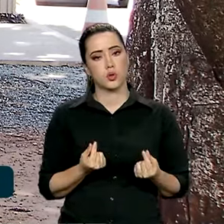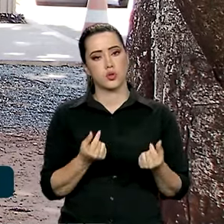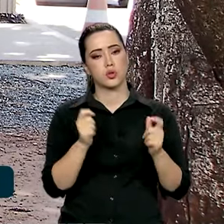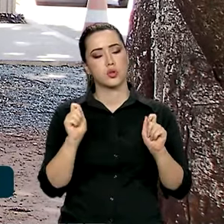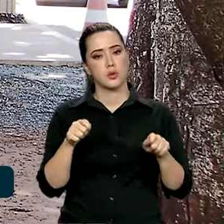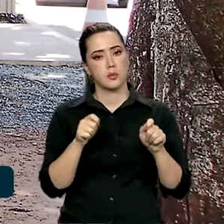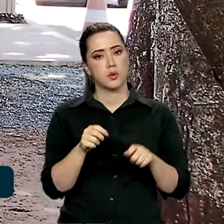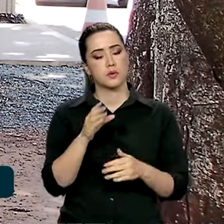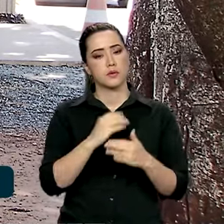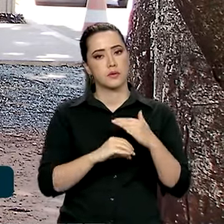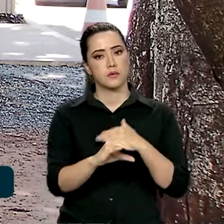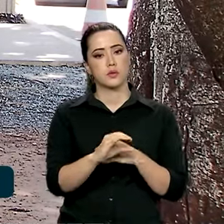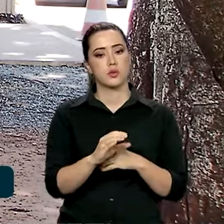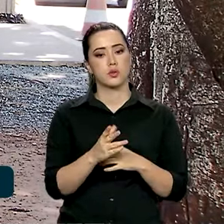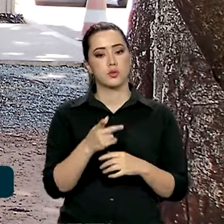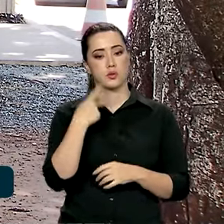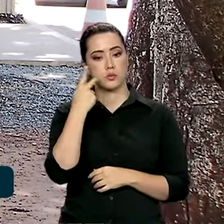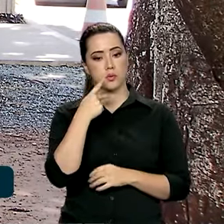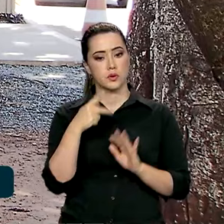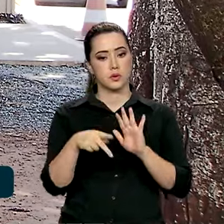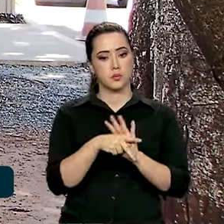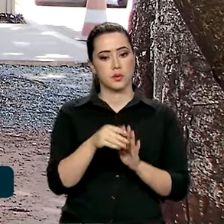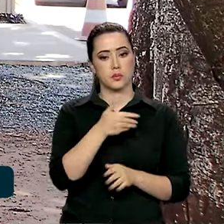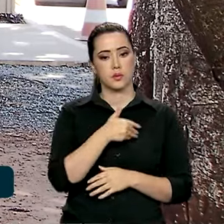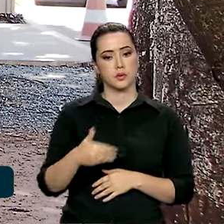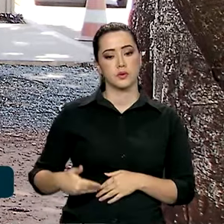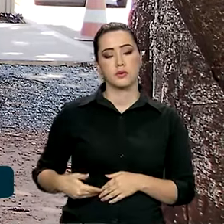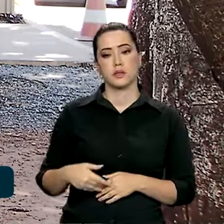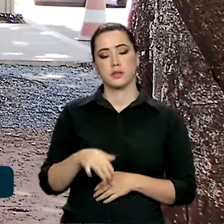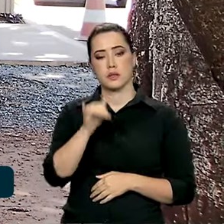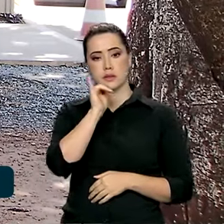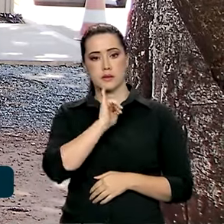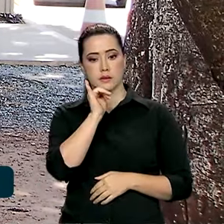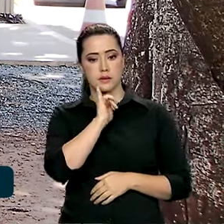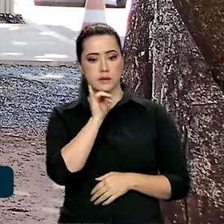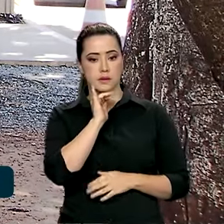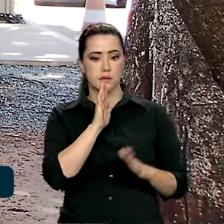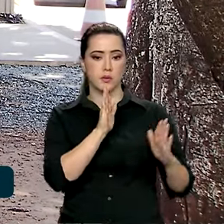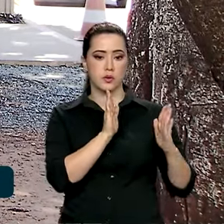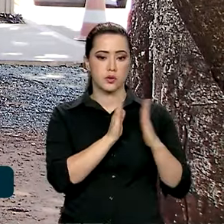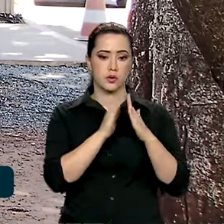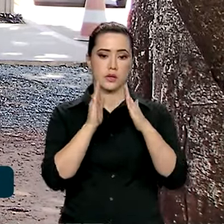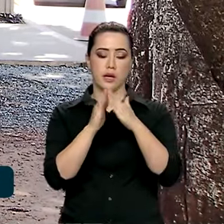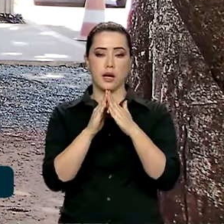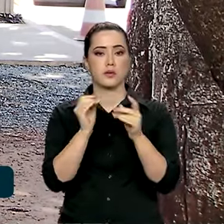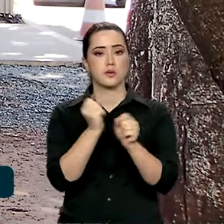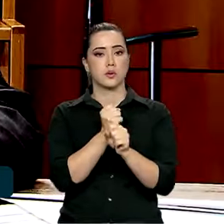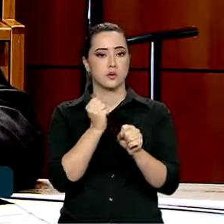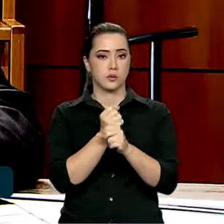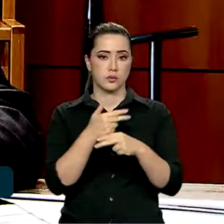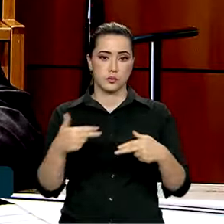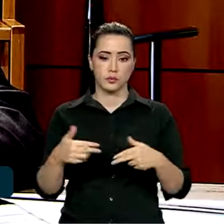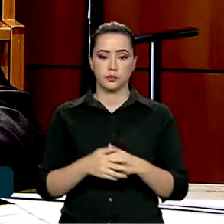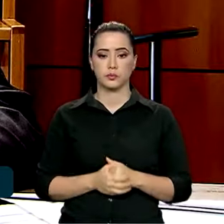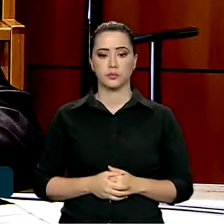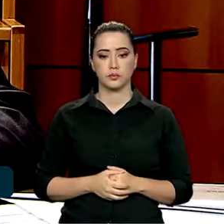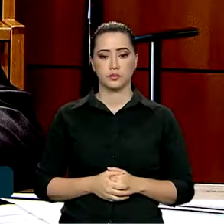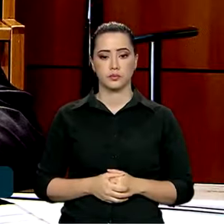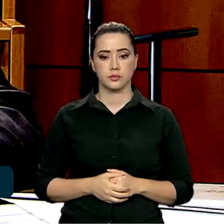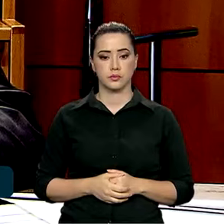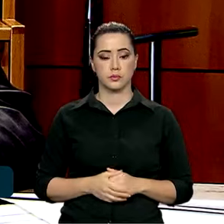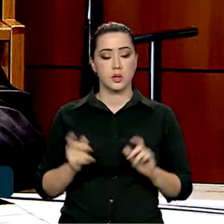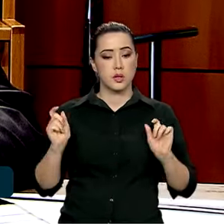poderão ser revestidos em políticas públicas, como, por exemplo, de habitação e infraestrutura. Ele pode ser